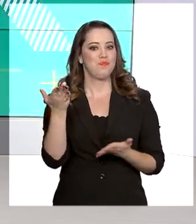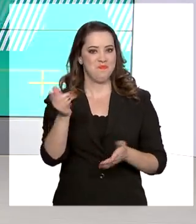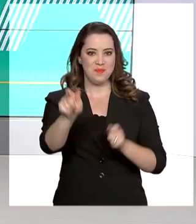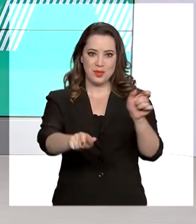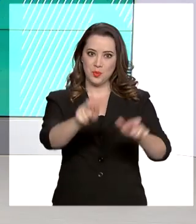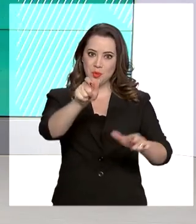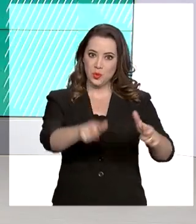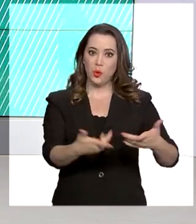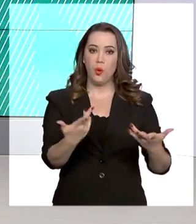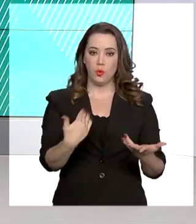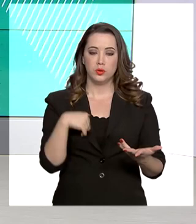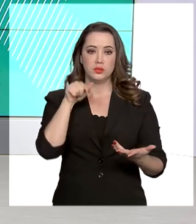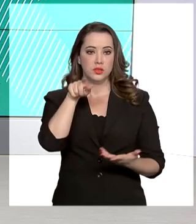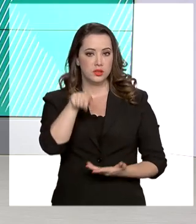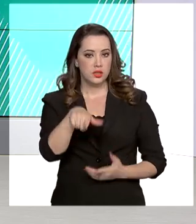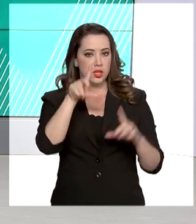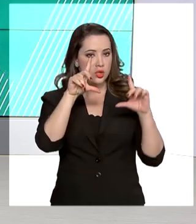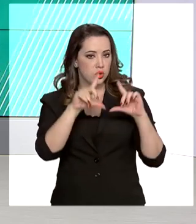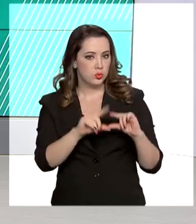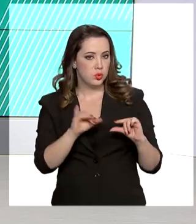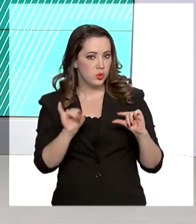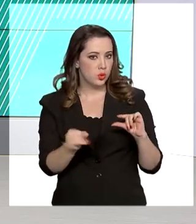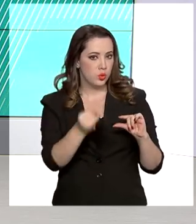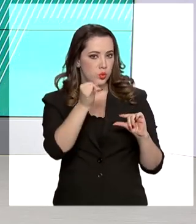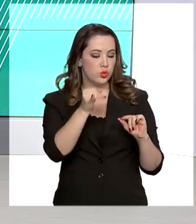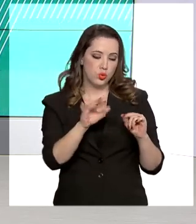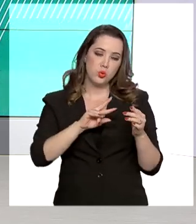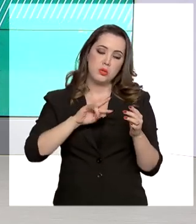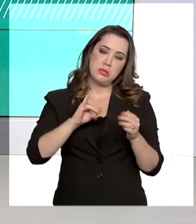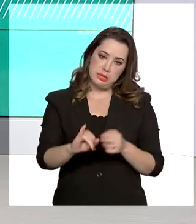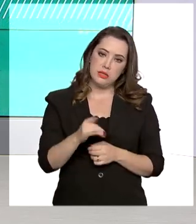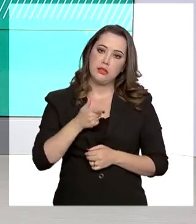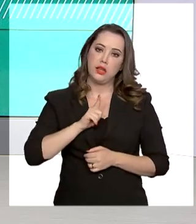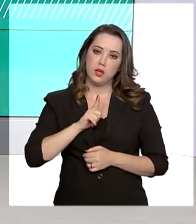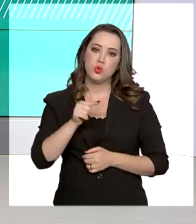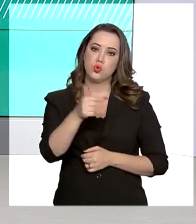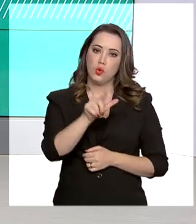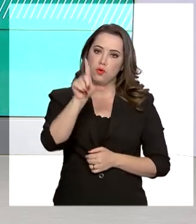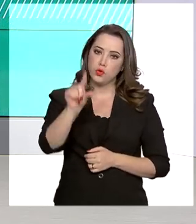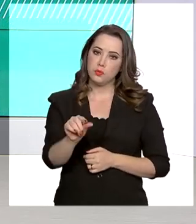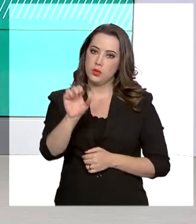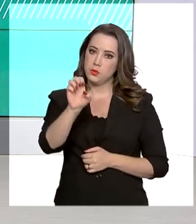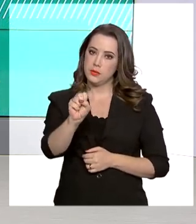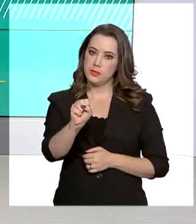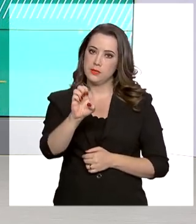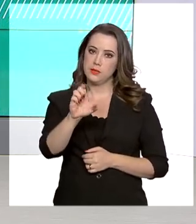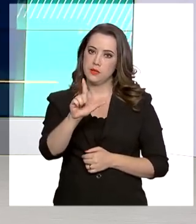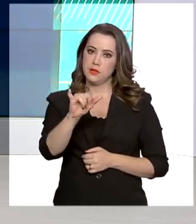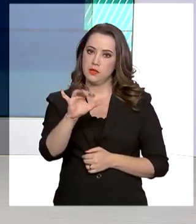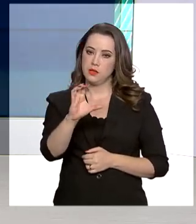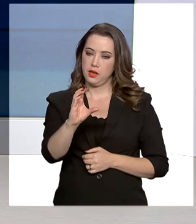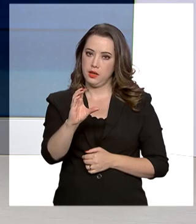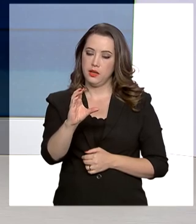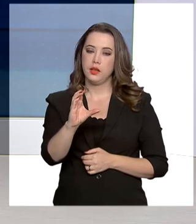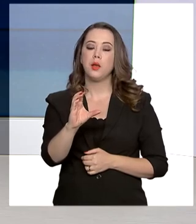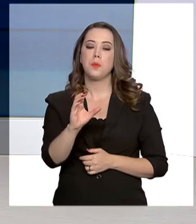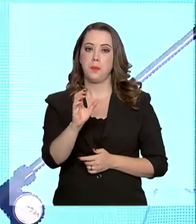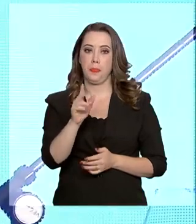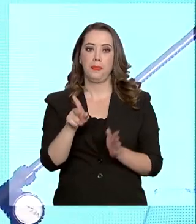os juros do banco ao consumidor caso haja nova redução na taxa básica, Selic, definida pelo Copom.